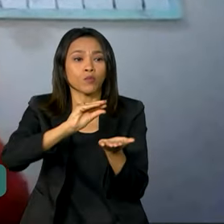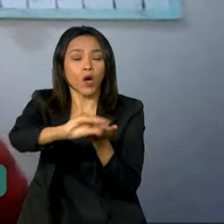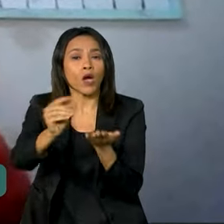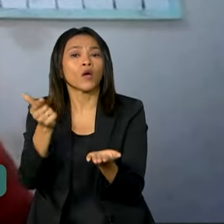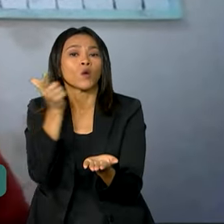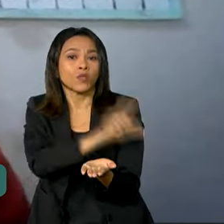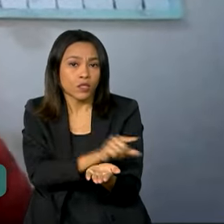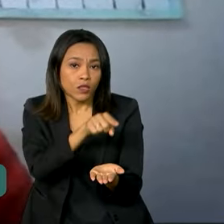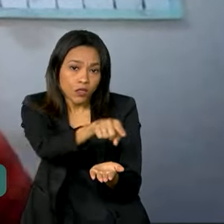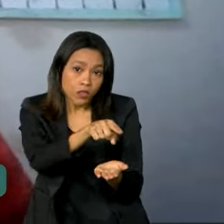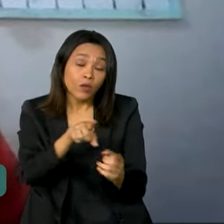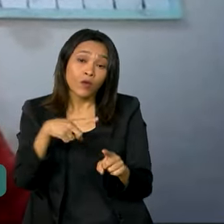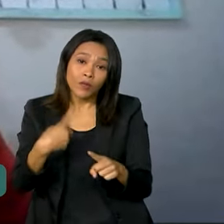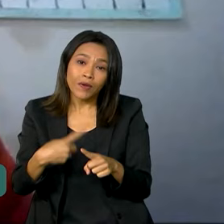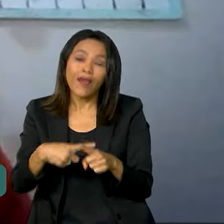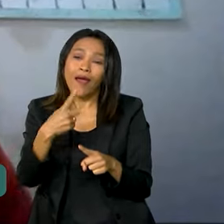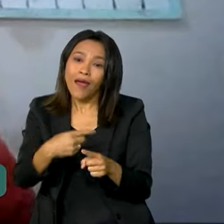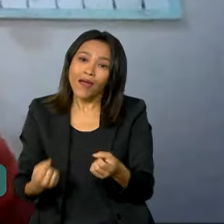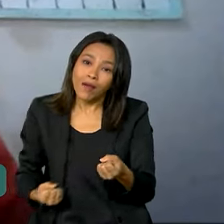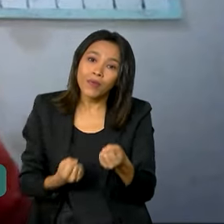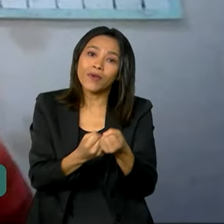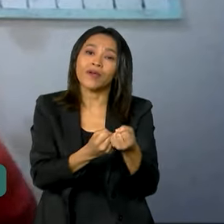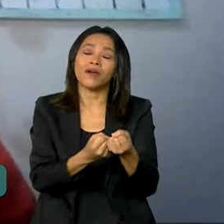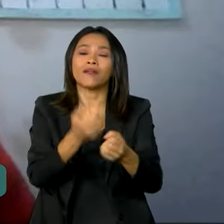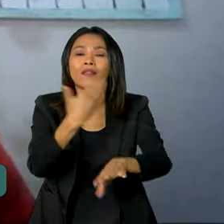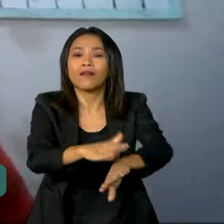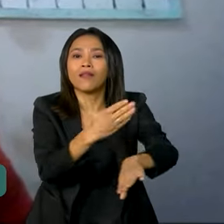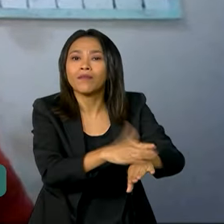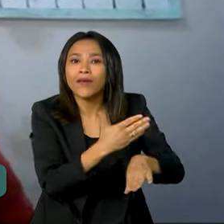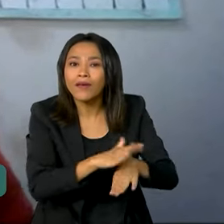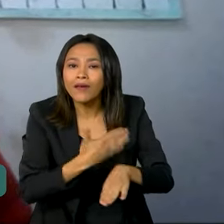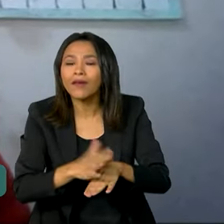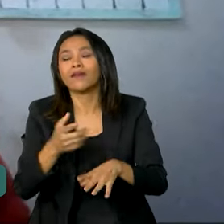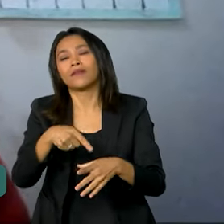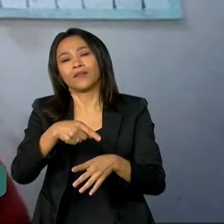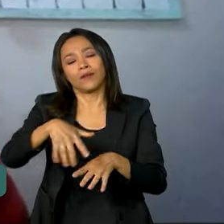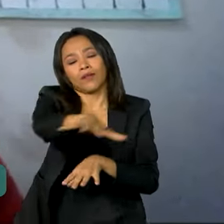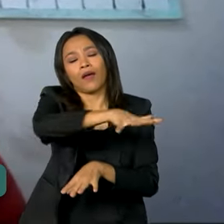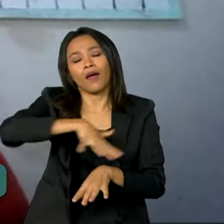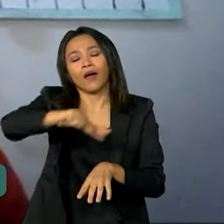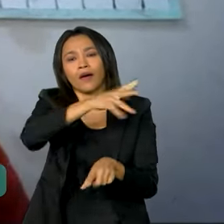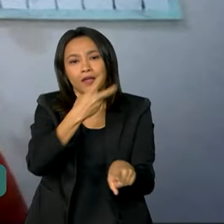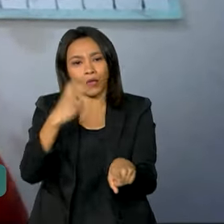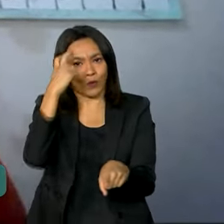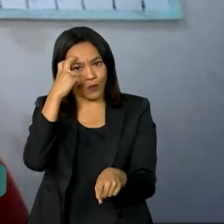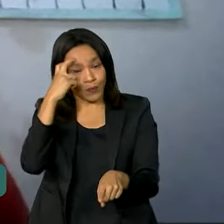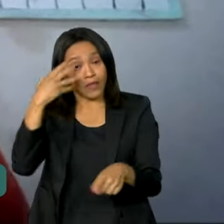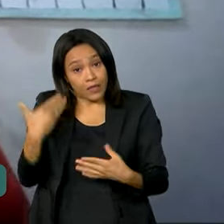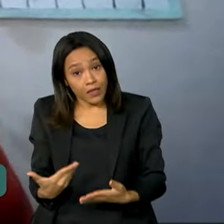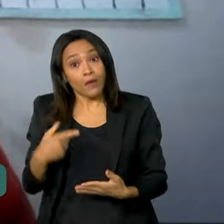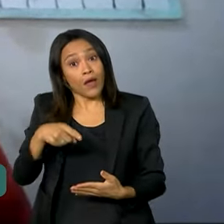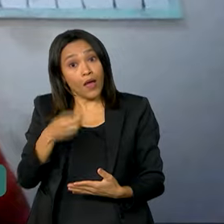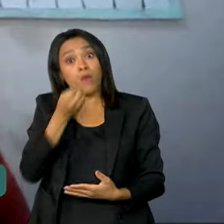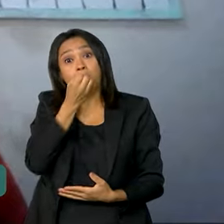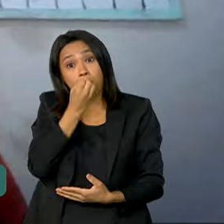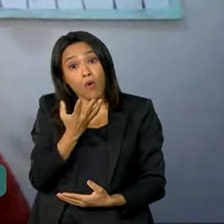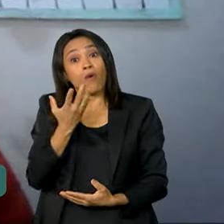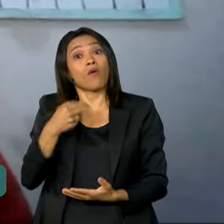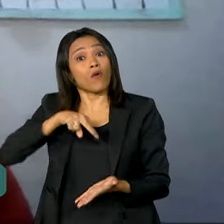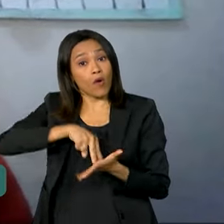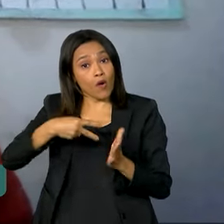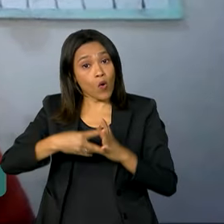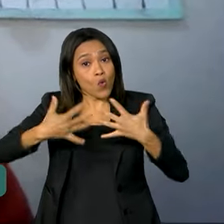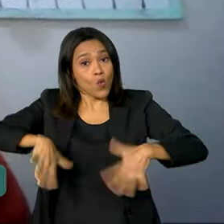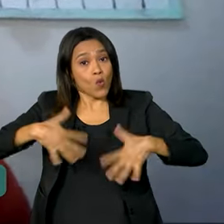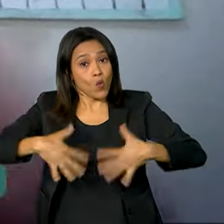estão vindo aliados a formações, aliados a capacitação dentro do setor cultural. Então, isso também é um ganho significativo